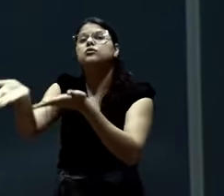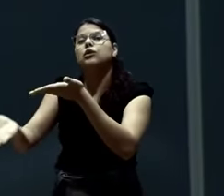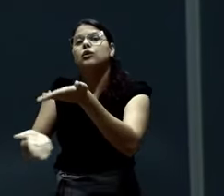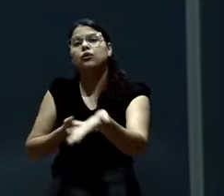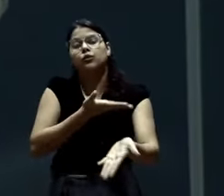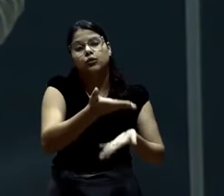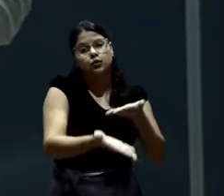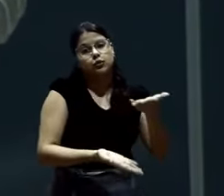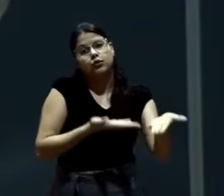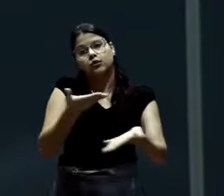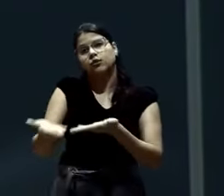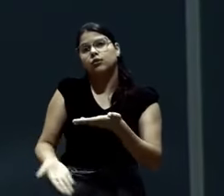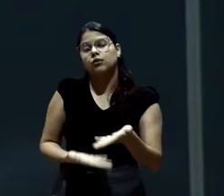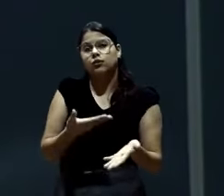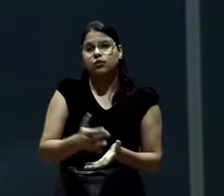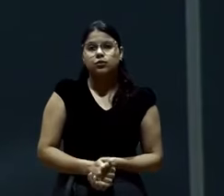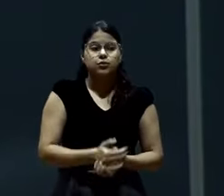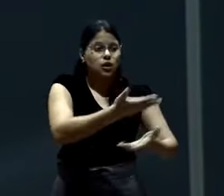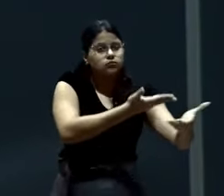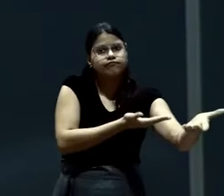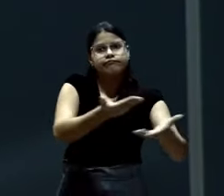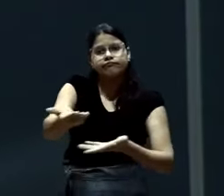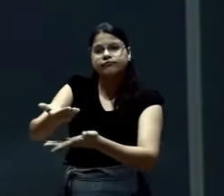Igreja é um lugar de atender o irmão.